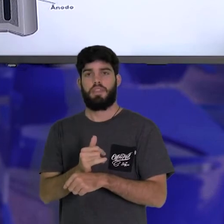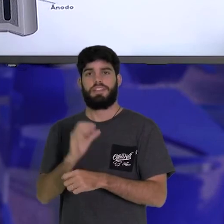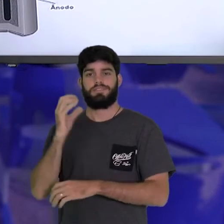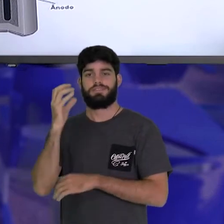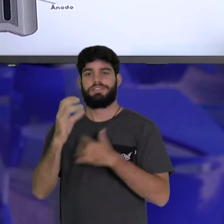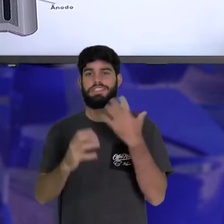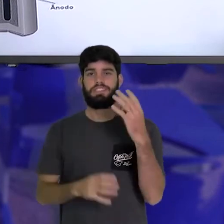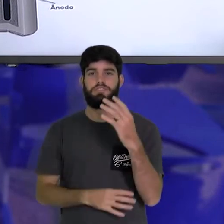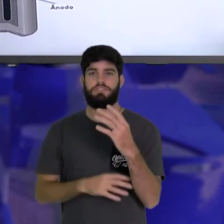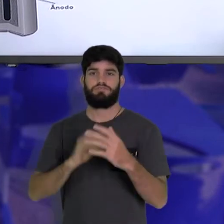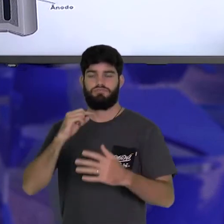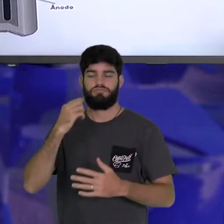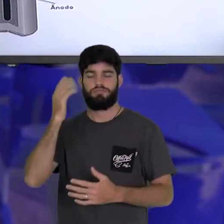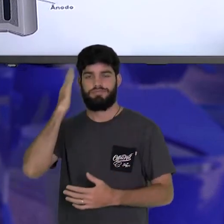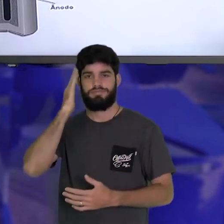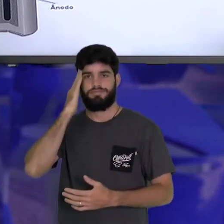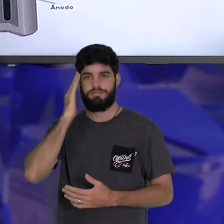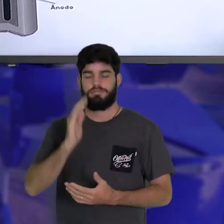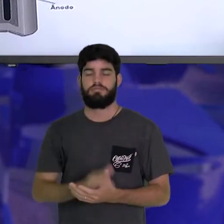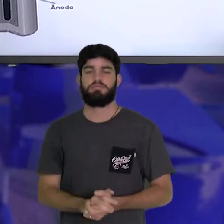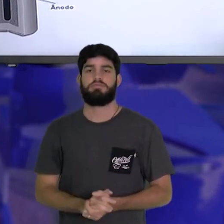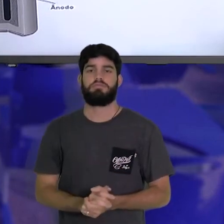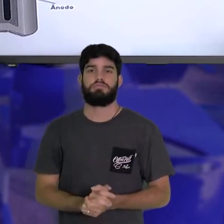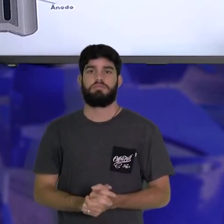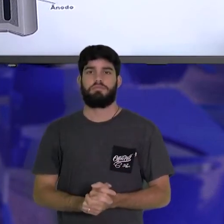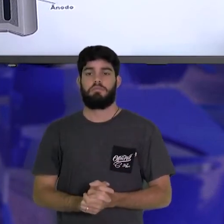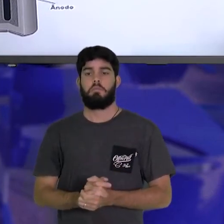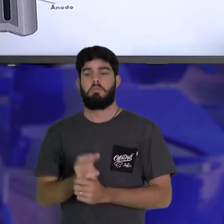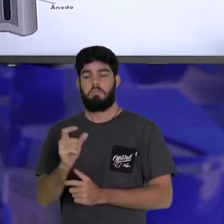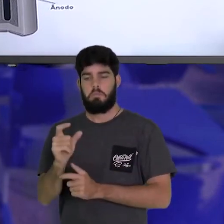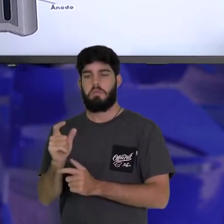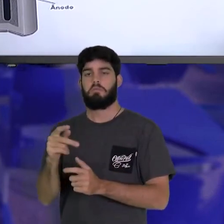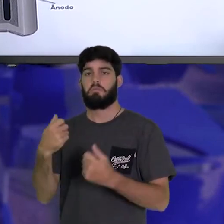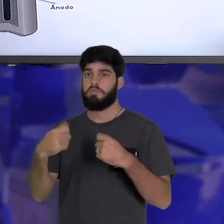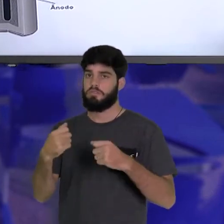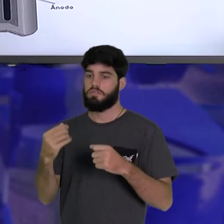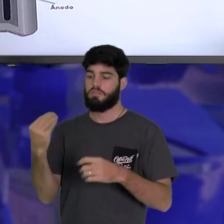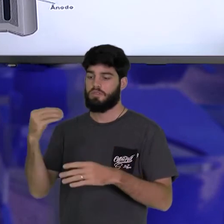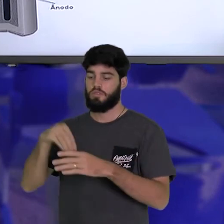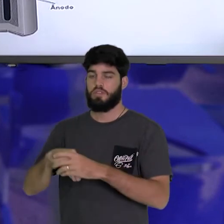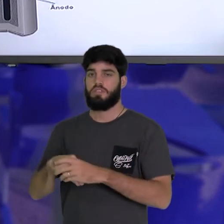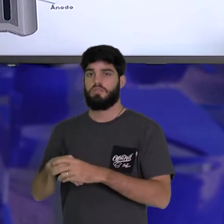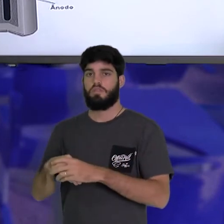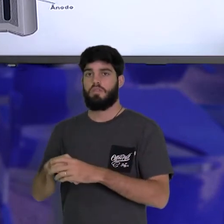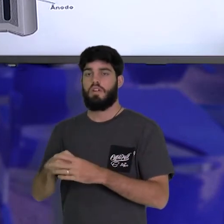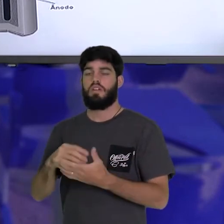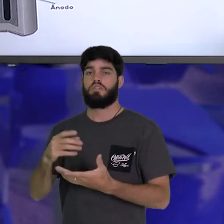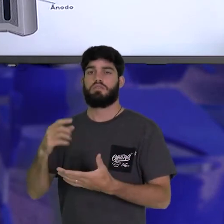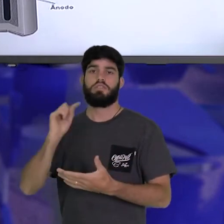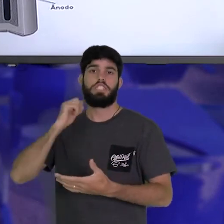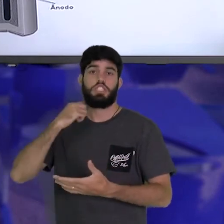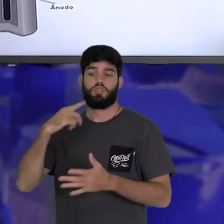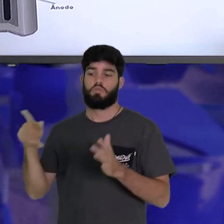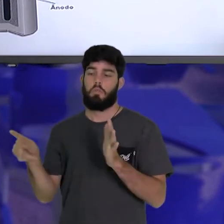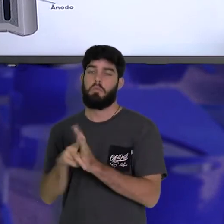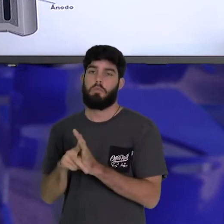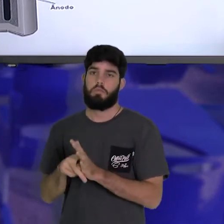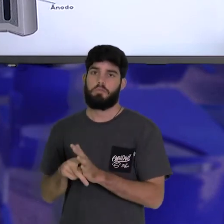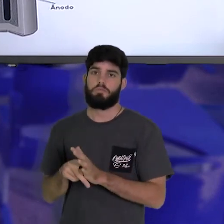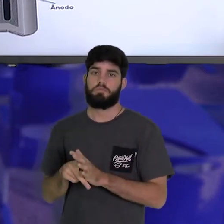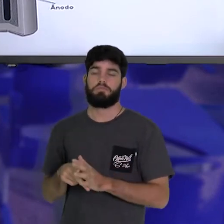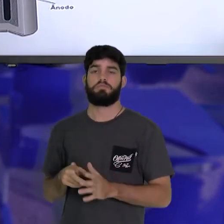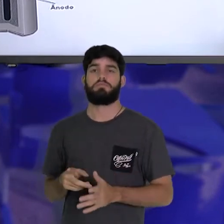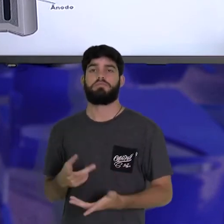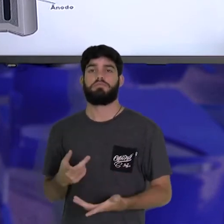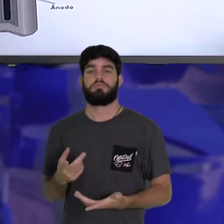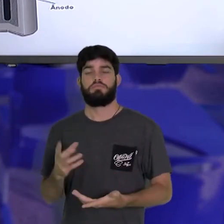Então, pilha deve ser jogado num lixo específico, num lixo de pilhas, para que ocorra a